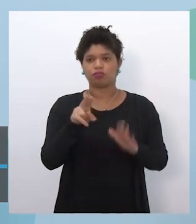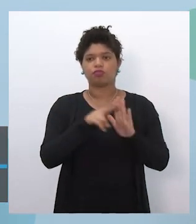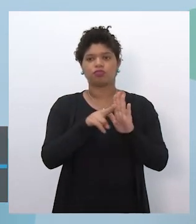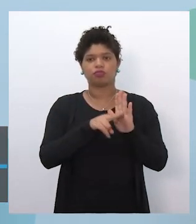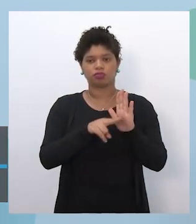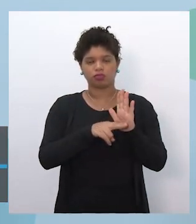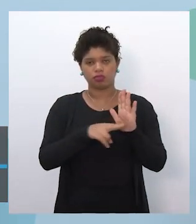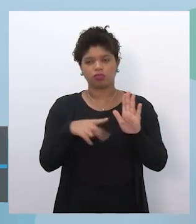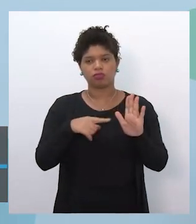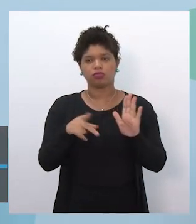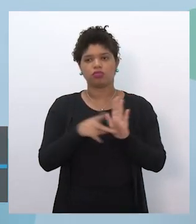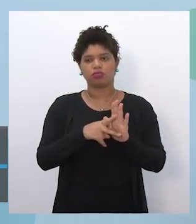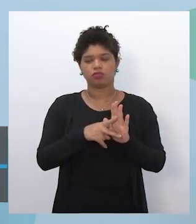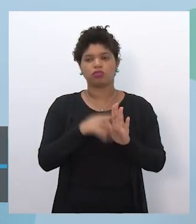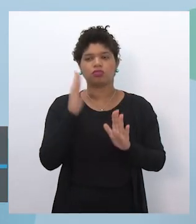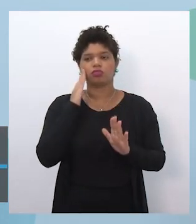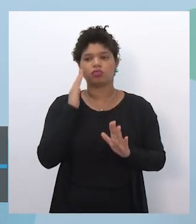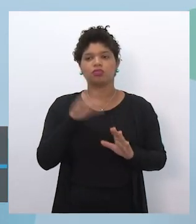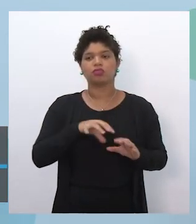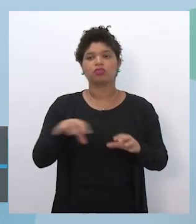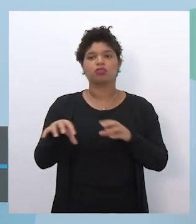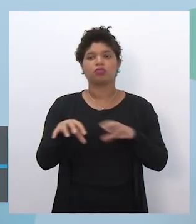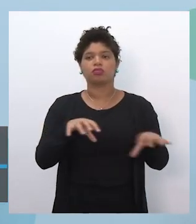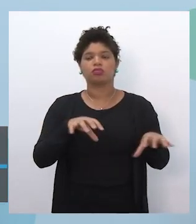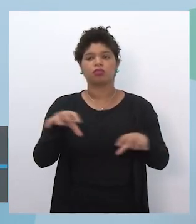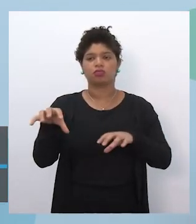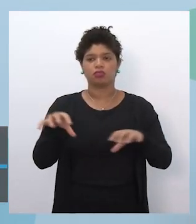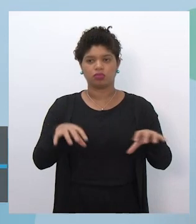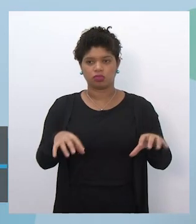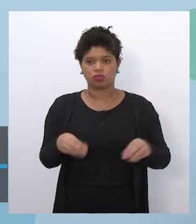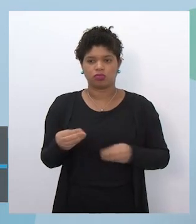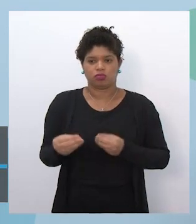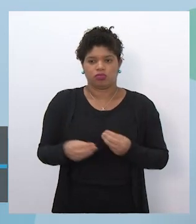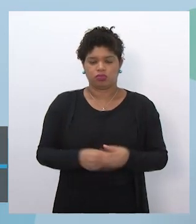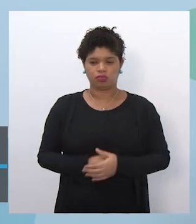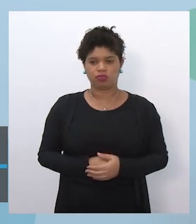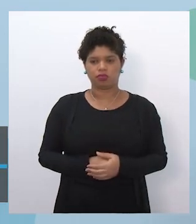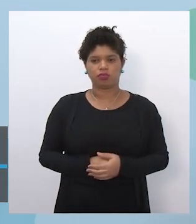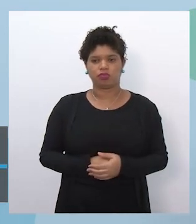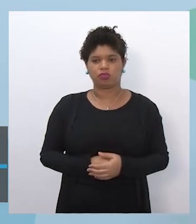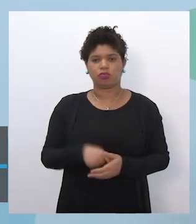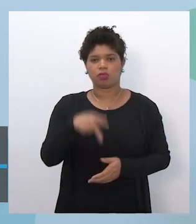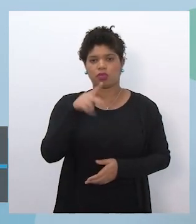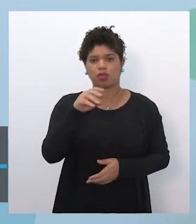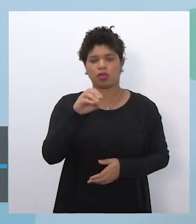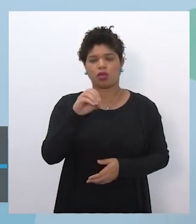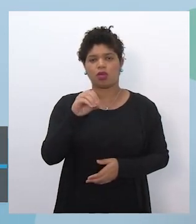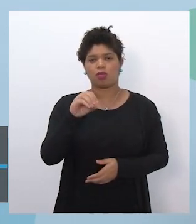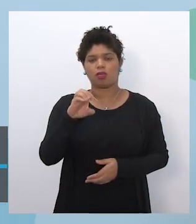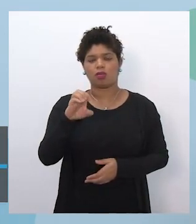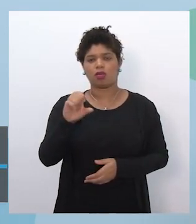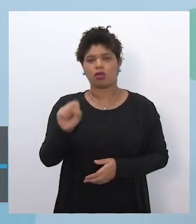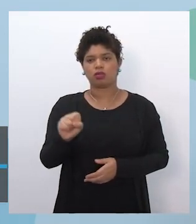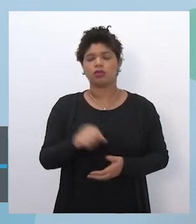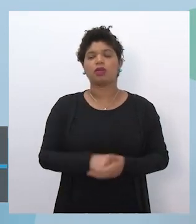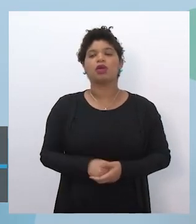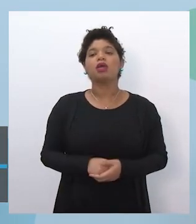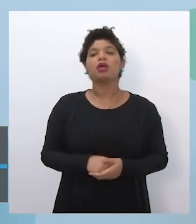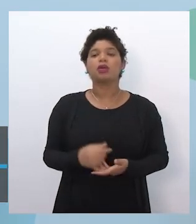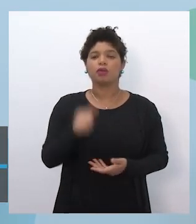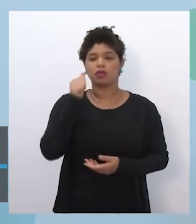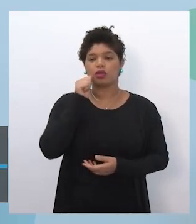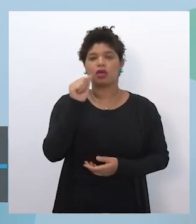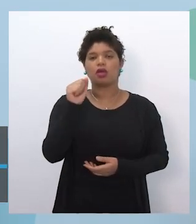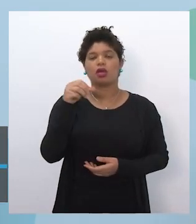da alocação mesmo, dos pós e reforçar o que a Amanda falou, que